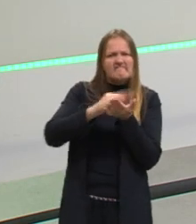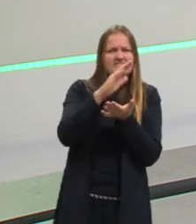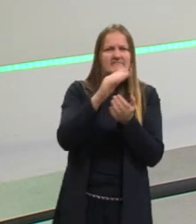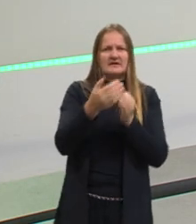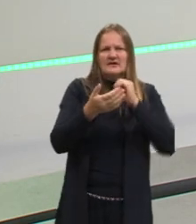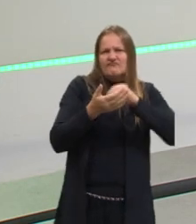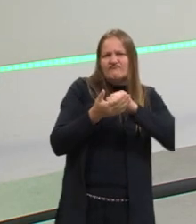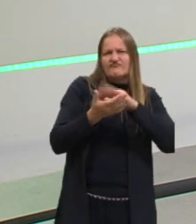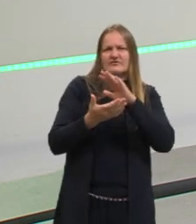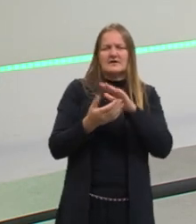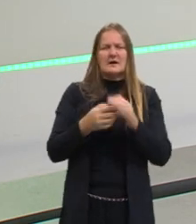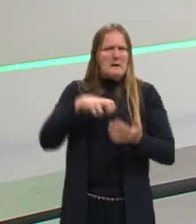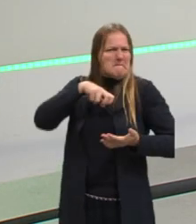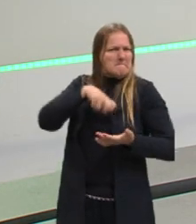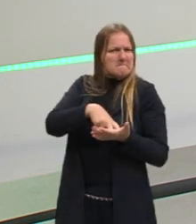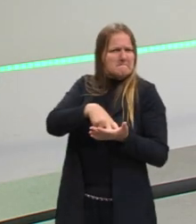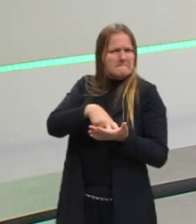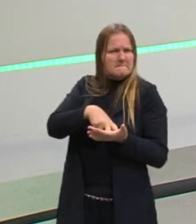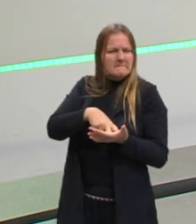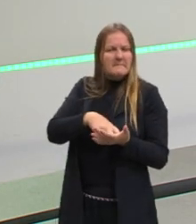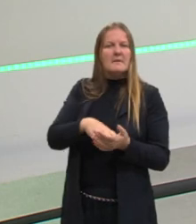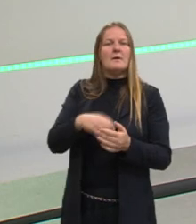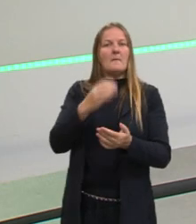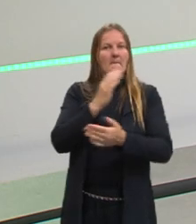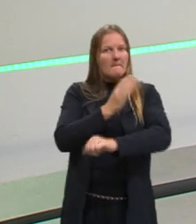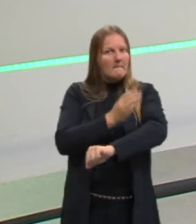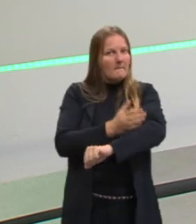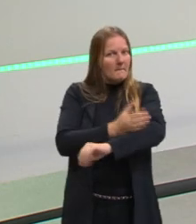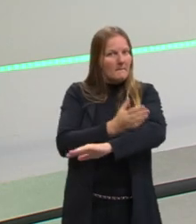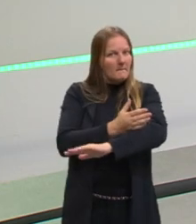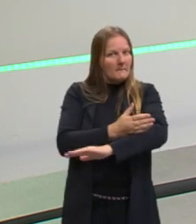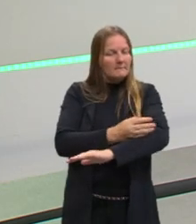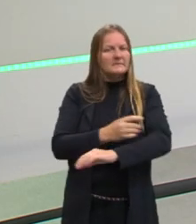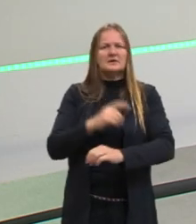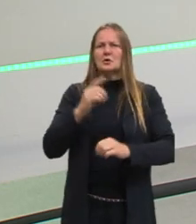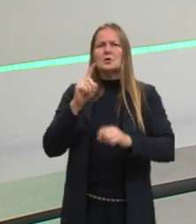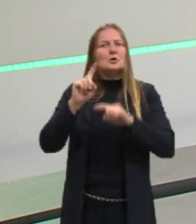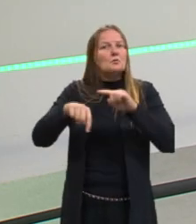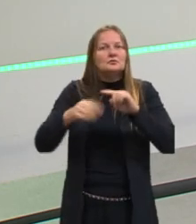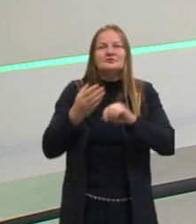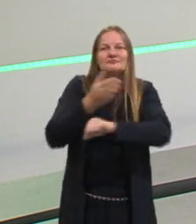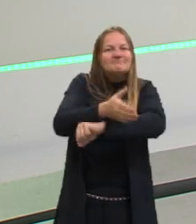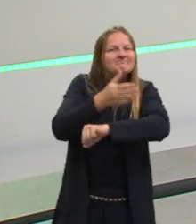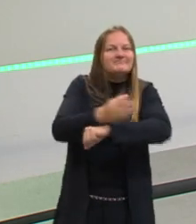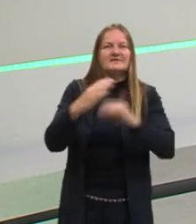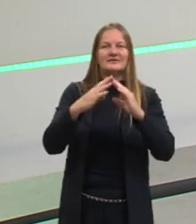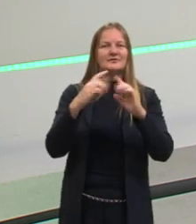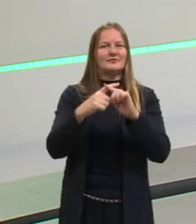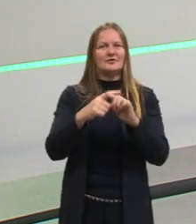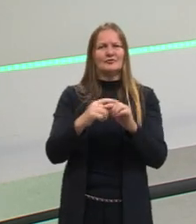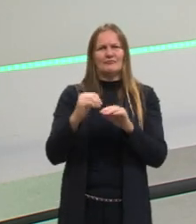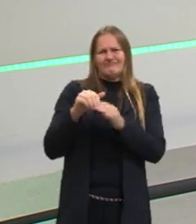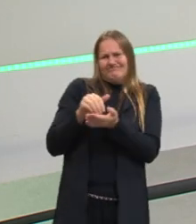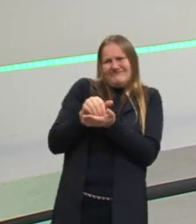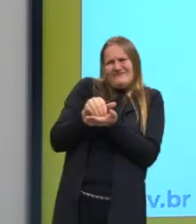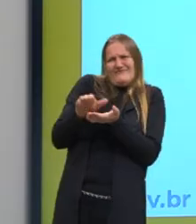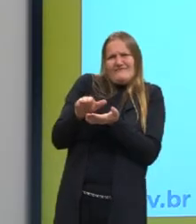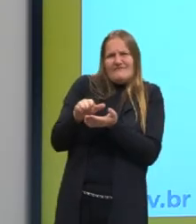das maiores punições possíveis no período medieval. Então, podia frequentar a Igreja, era visto como um páreo, como uma pessoa